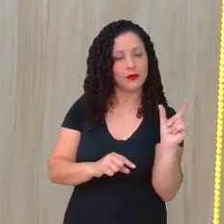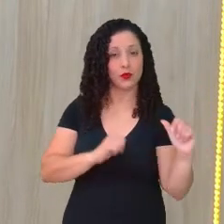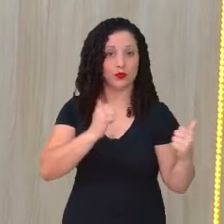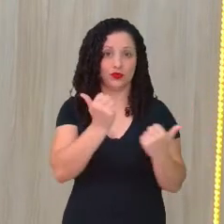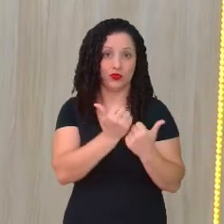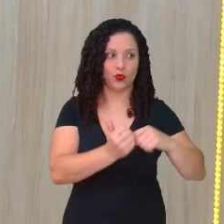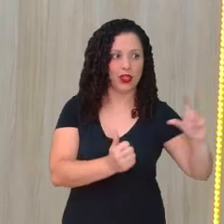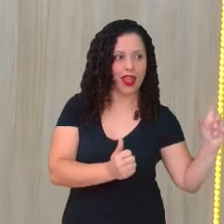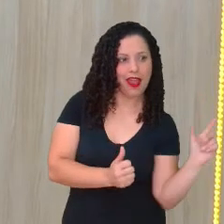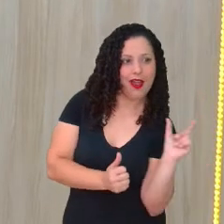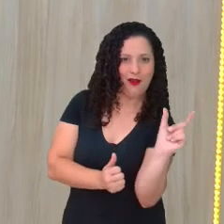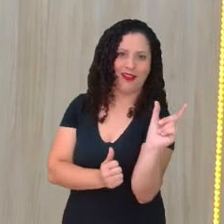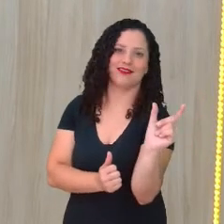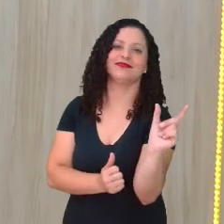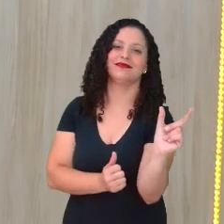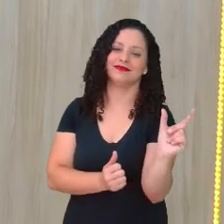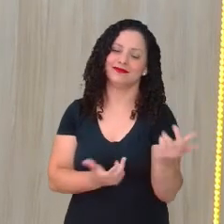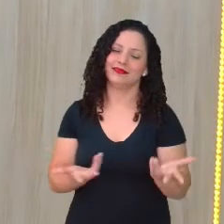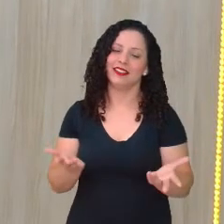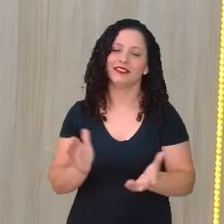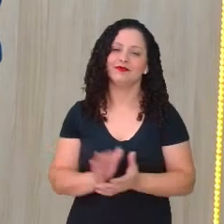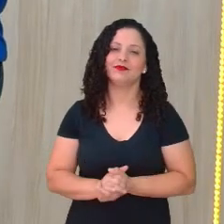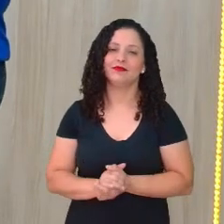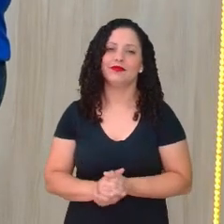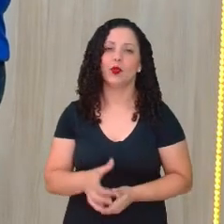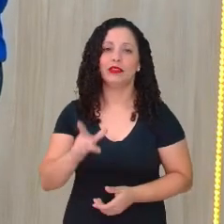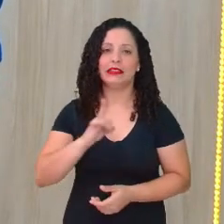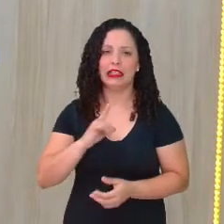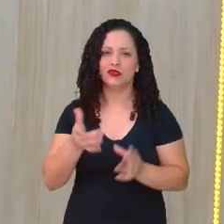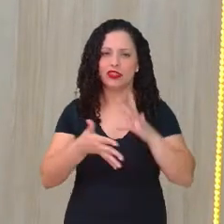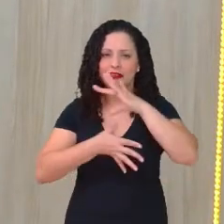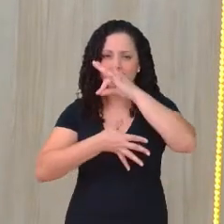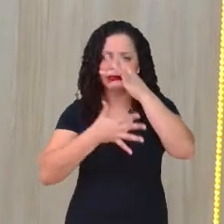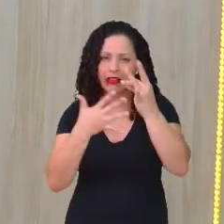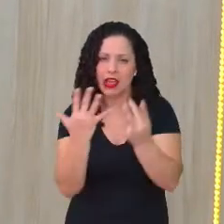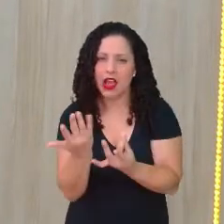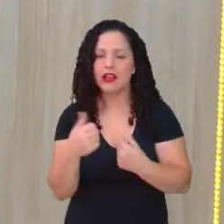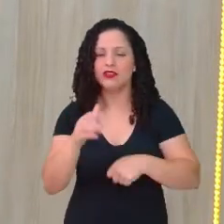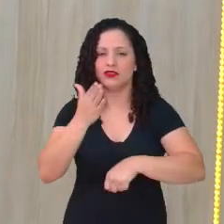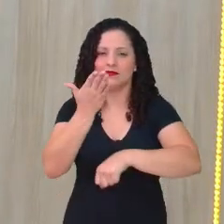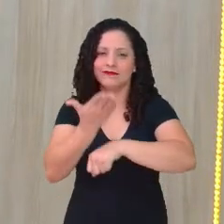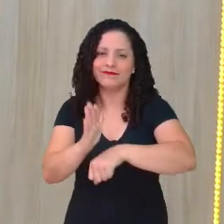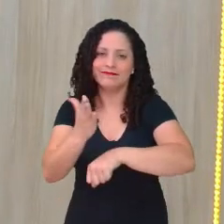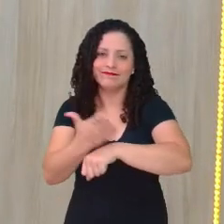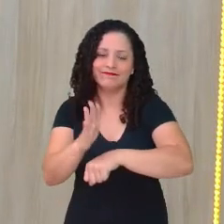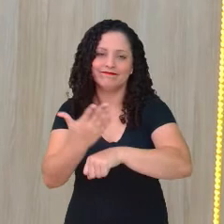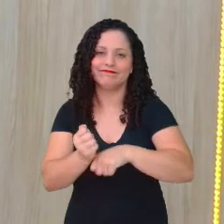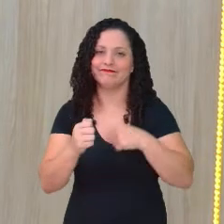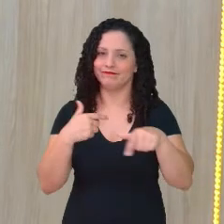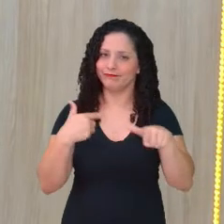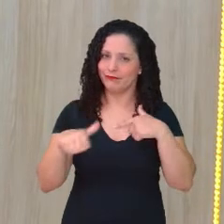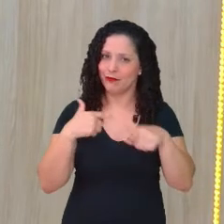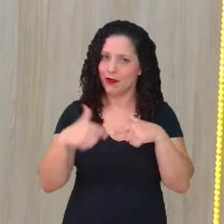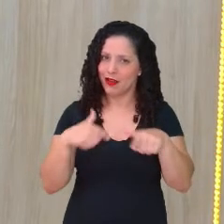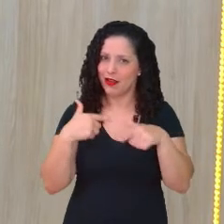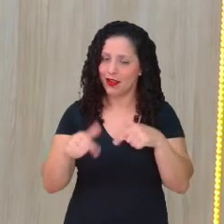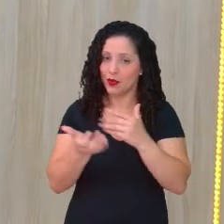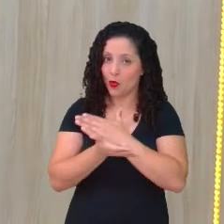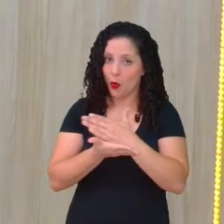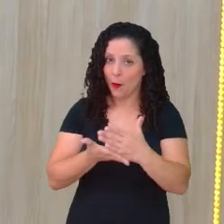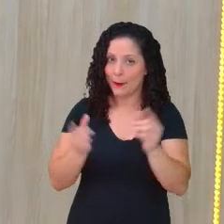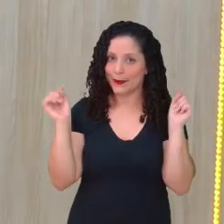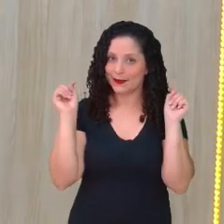percebem que há todo um trabalho, um treinamento que começa aí na sua